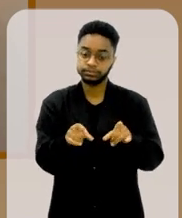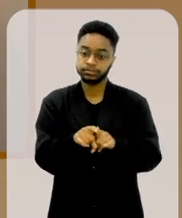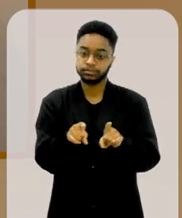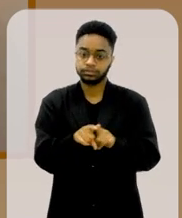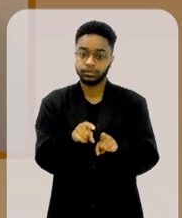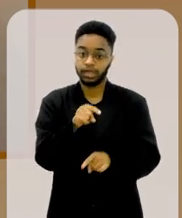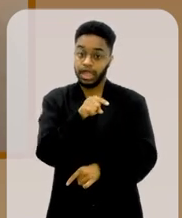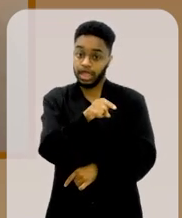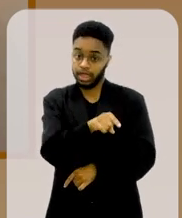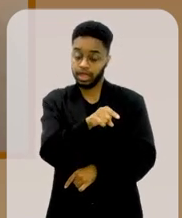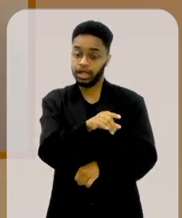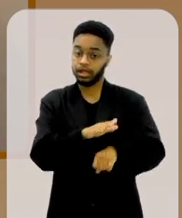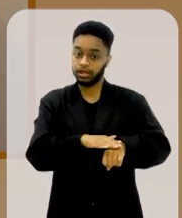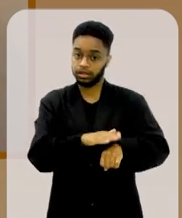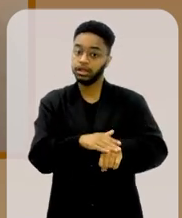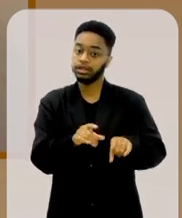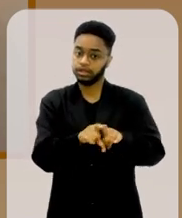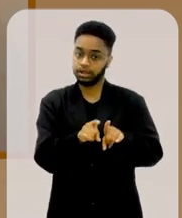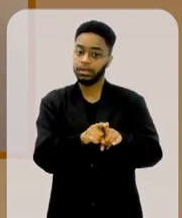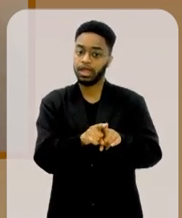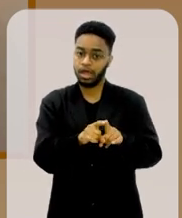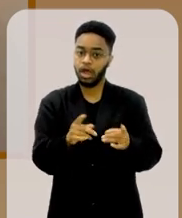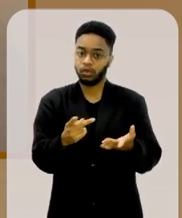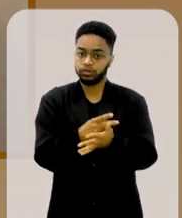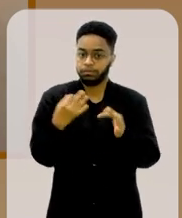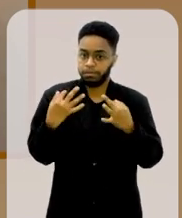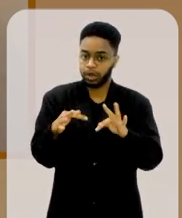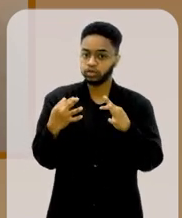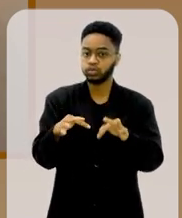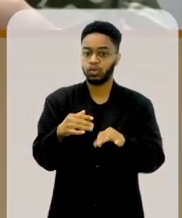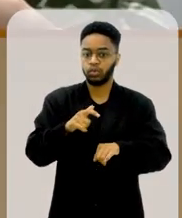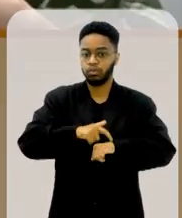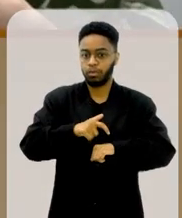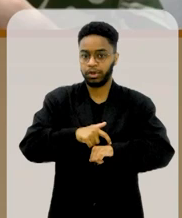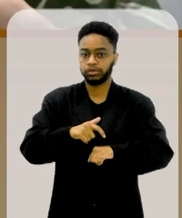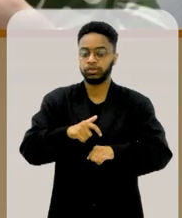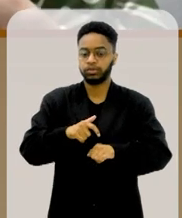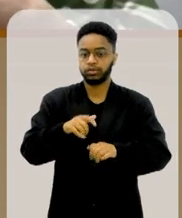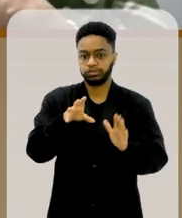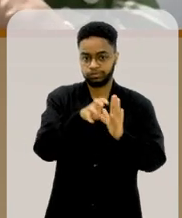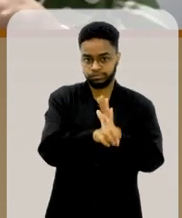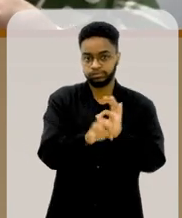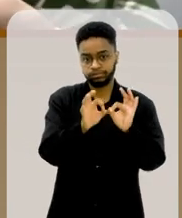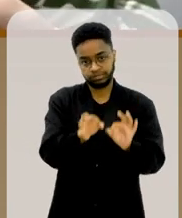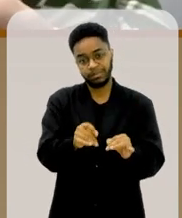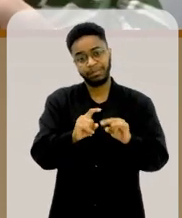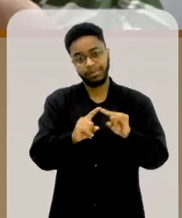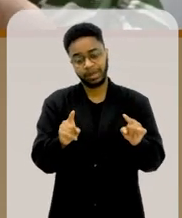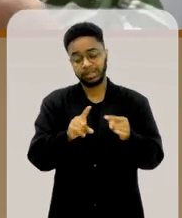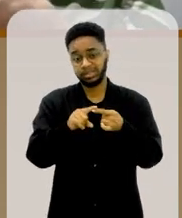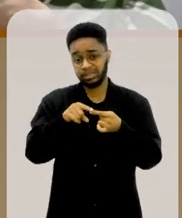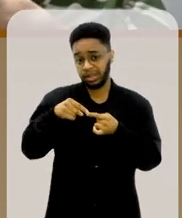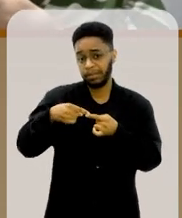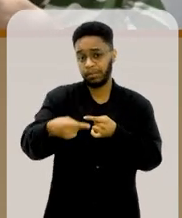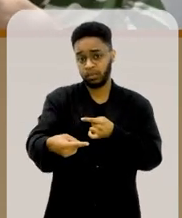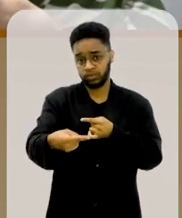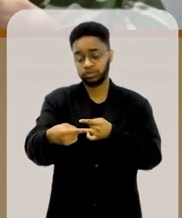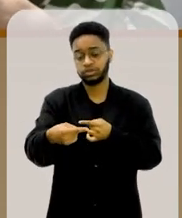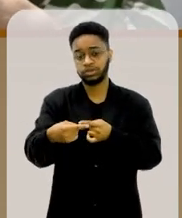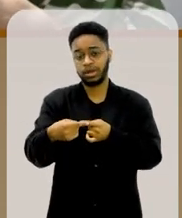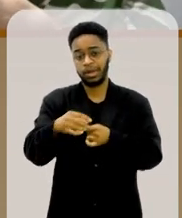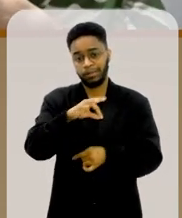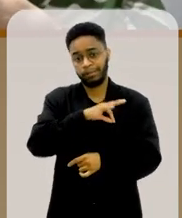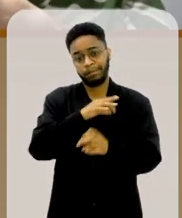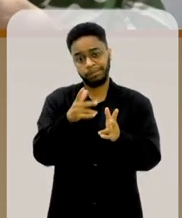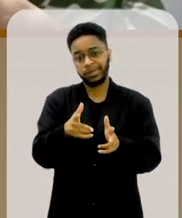inclusive que ele foi também ferido nesse assalto, no ombro, né, uma versão que acabou depois